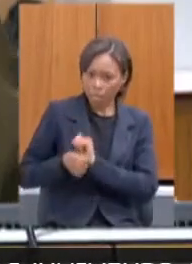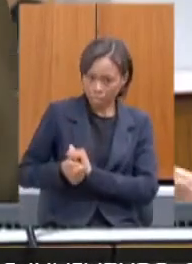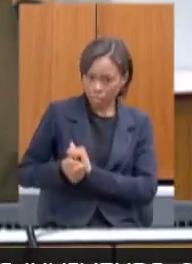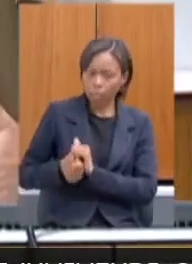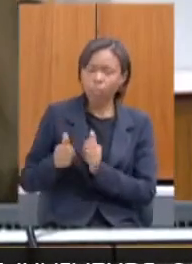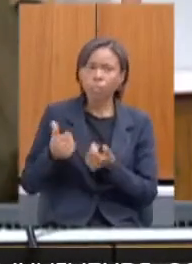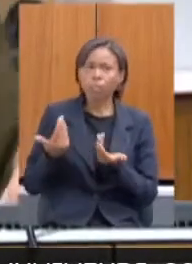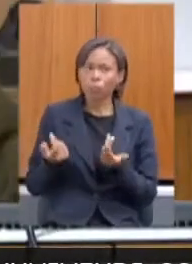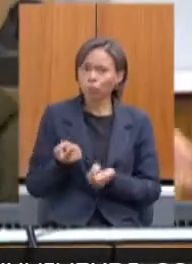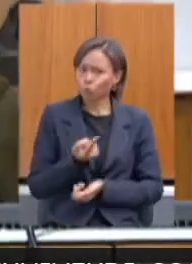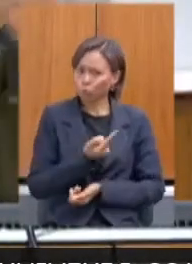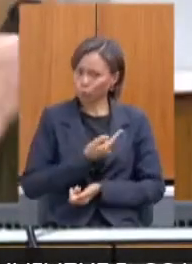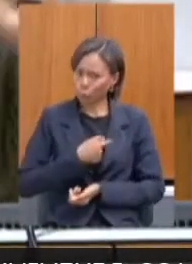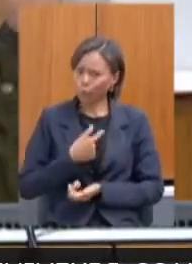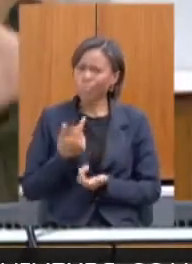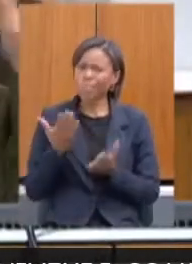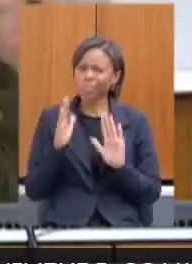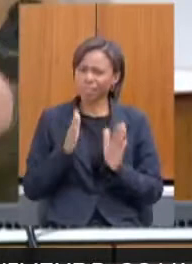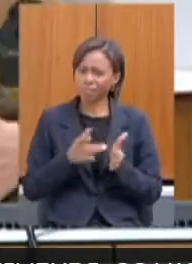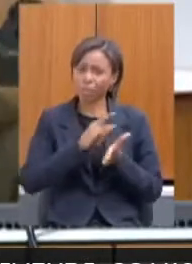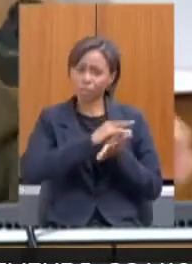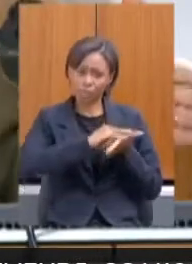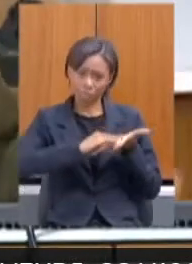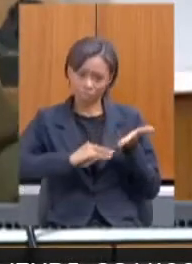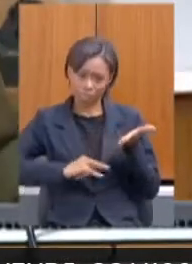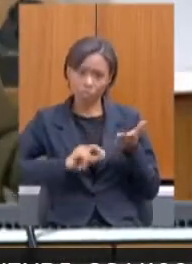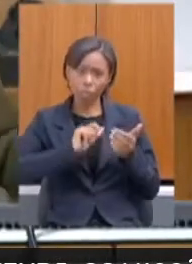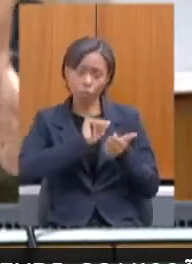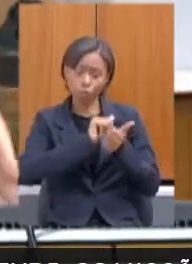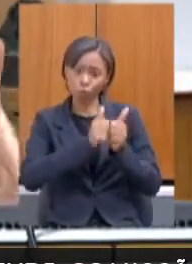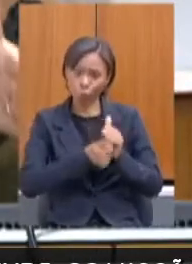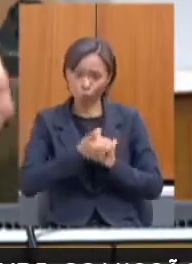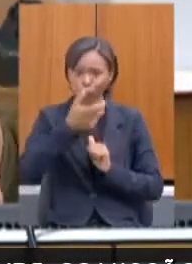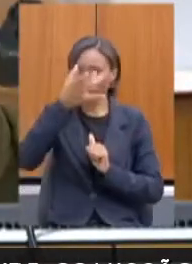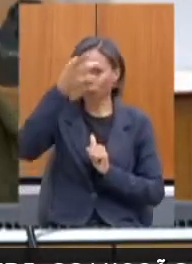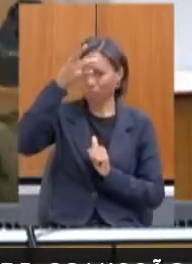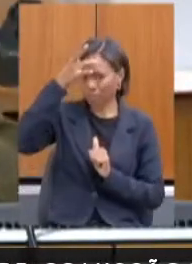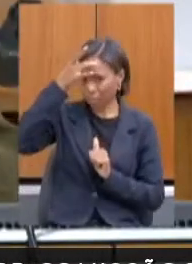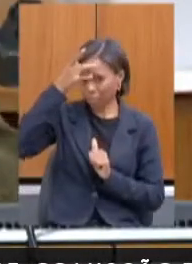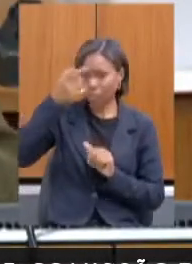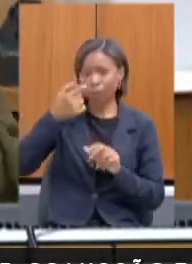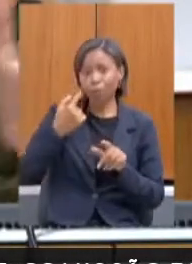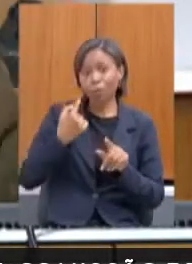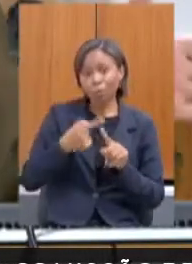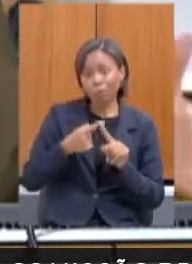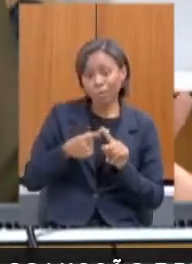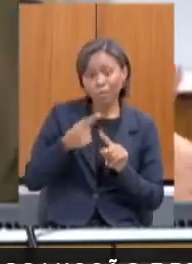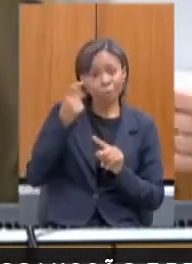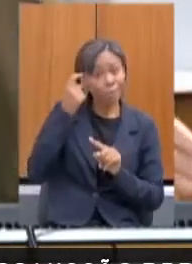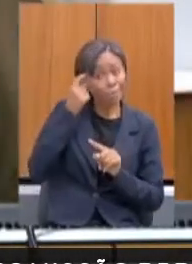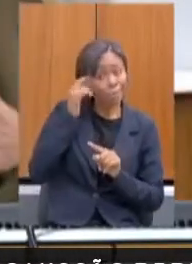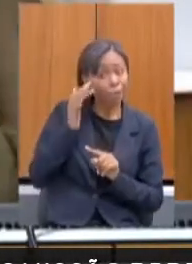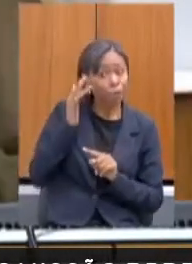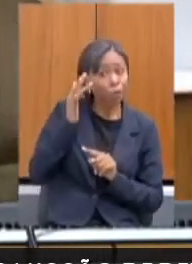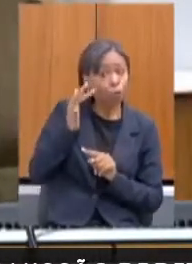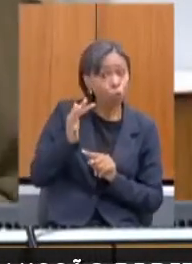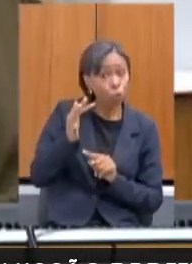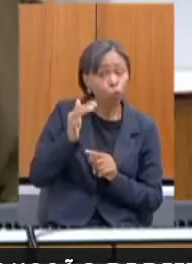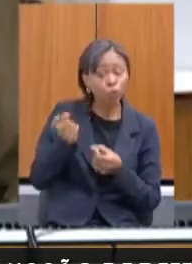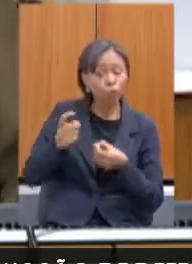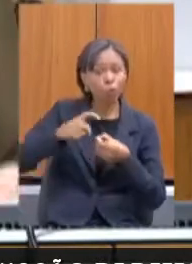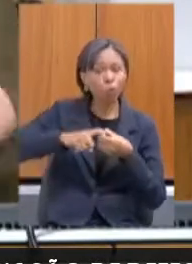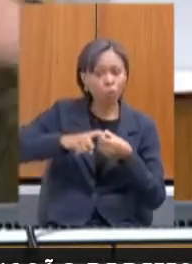fazendo aquela cartilha do esporte consciente, era exatamente prevendo a retomada. Agora, com essa onda,